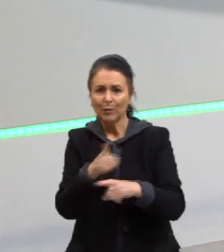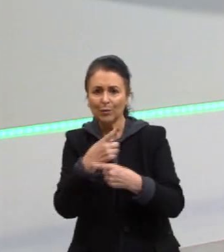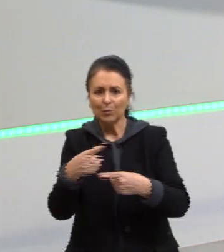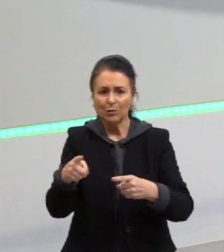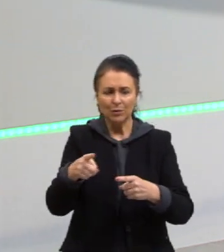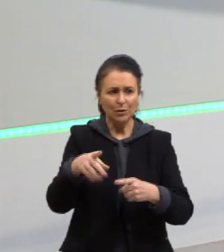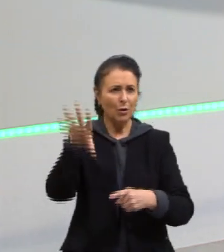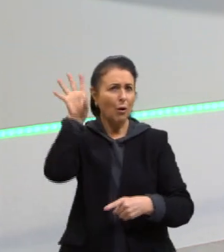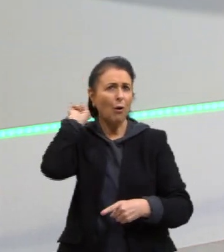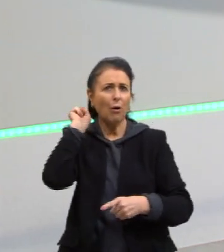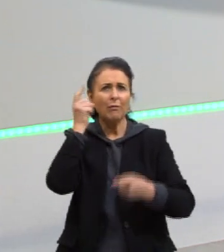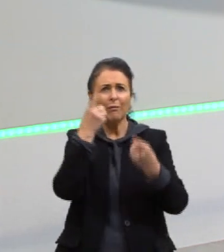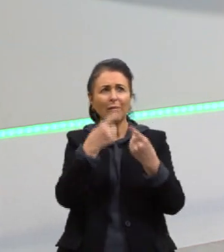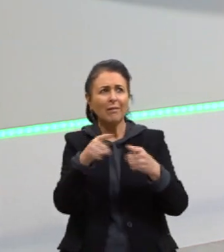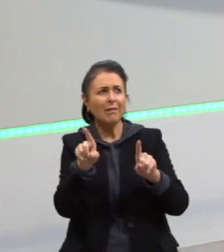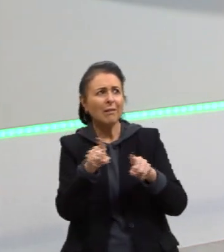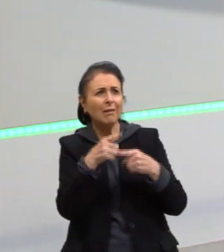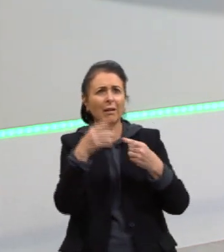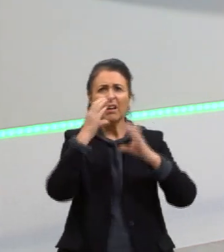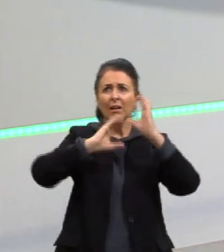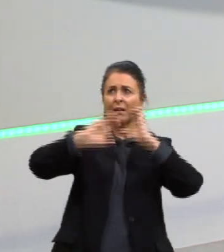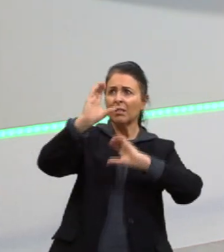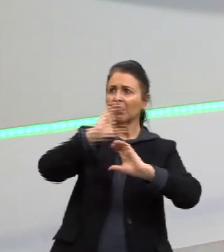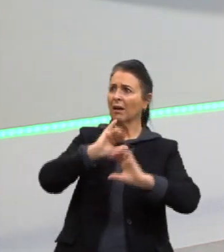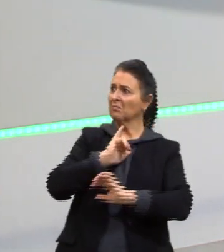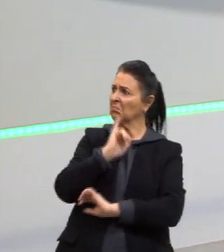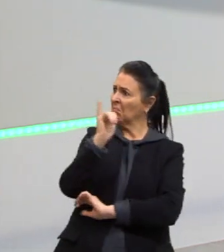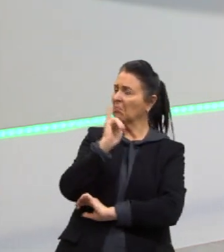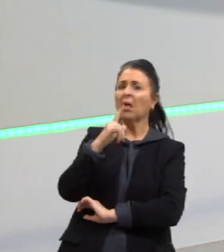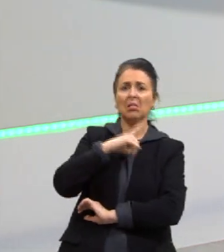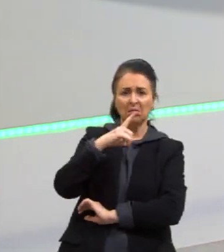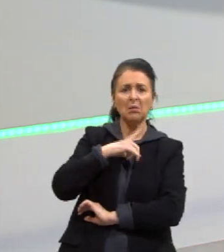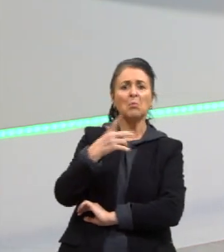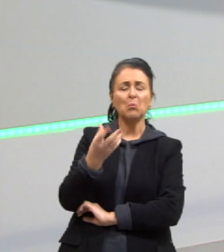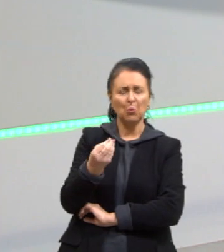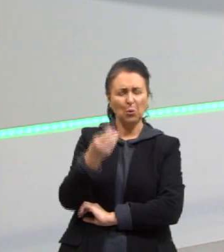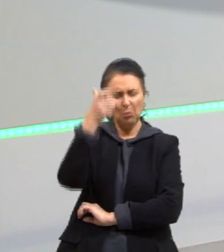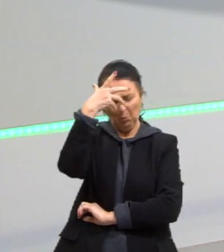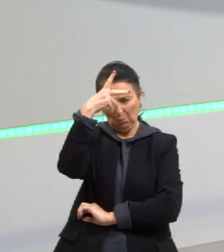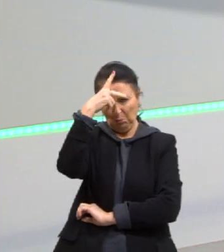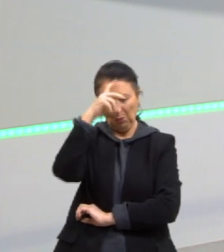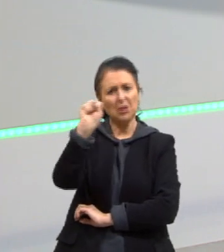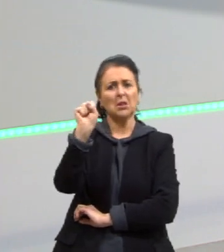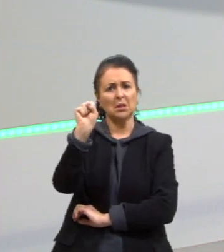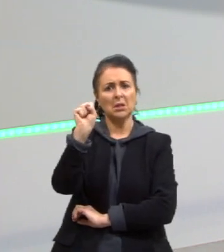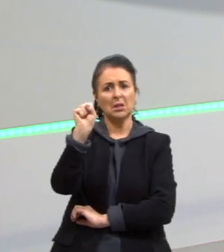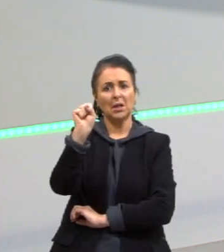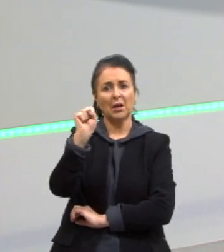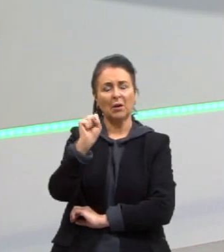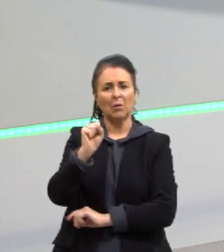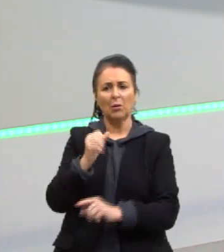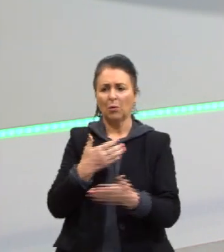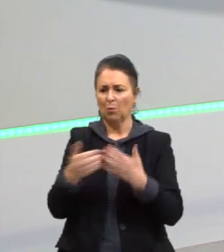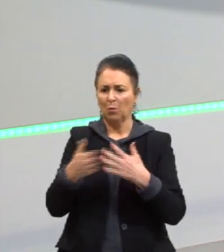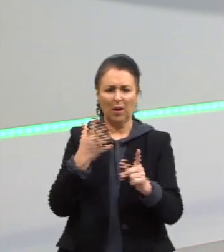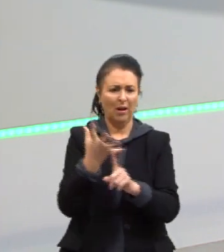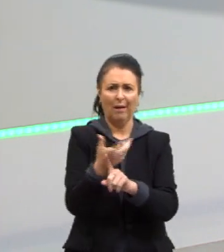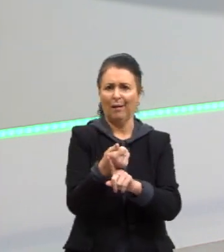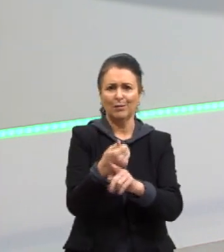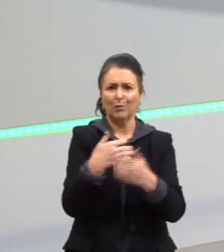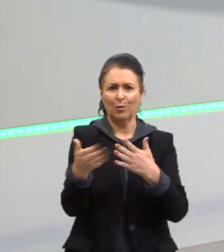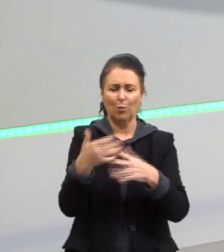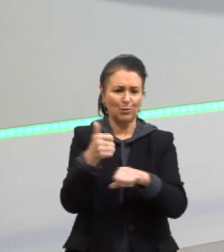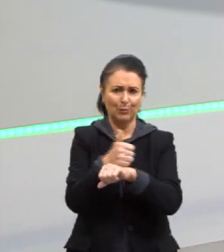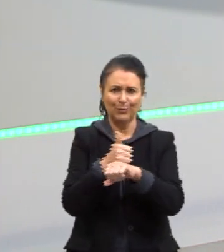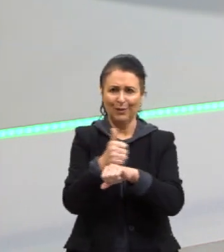fala, nossa, ela tem muito potencial. Alguém que toca. Enfim, qualquer arte. A gente pode dizer, essa pessoa tem muito potencial para fazer